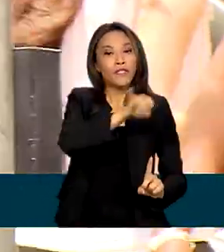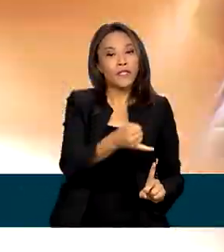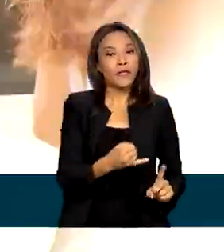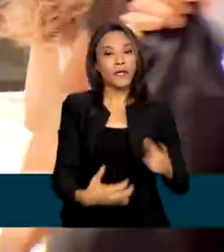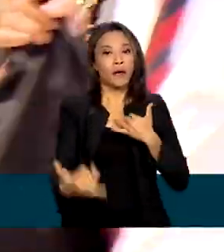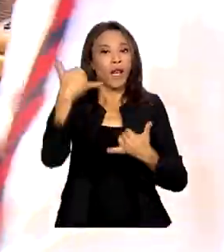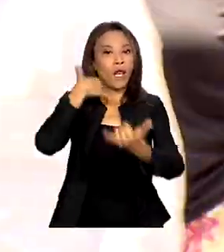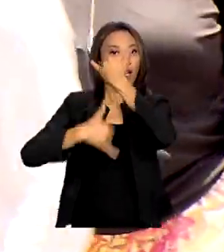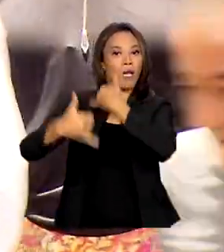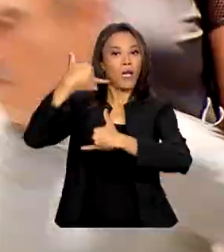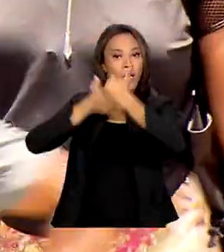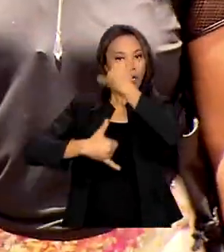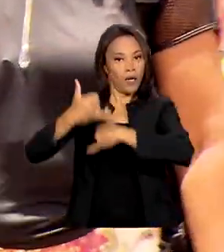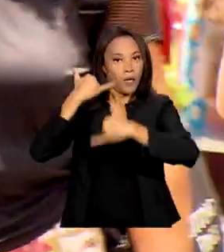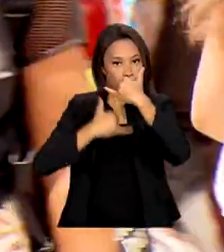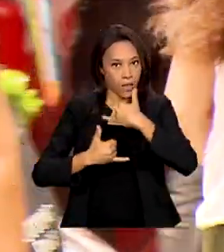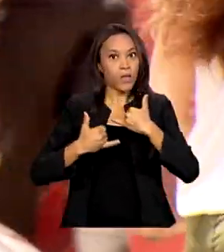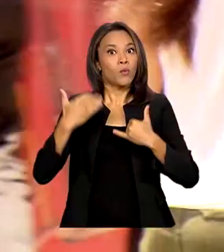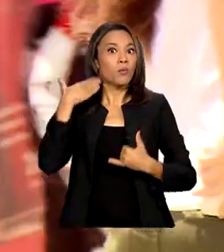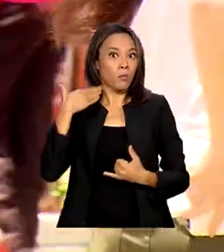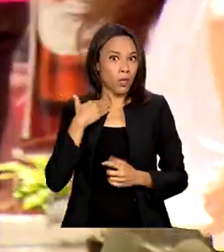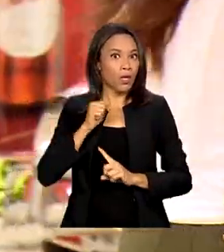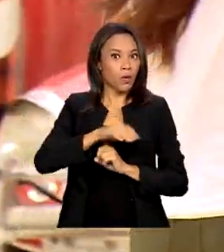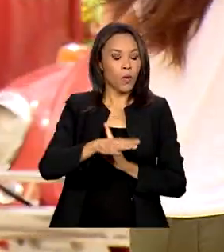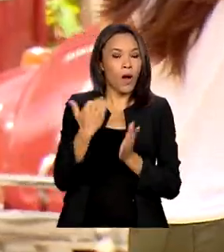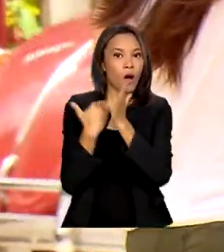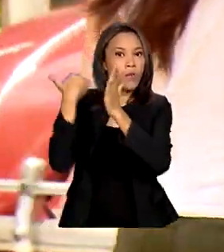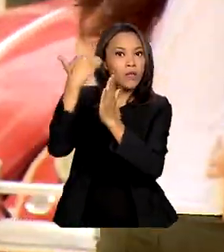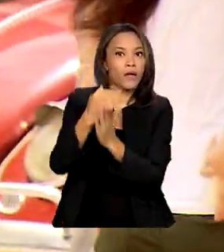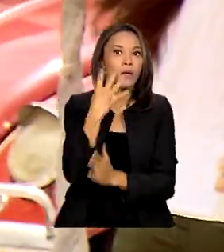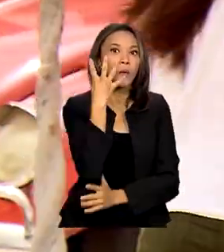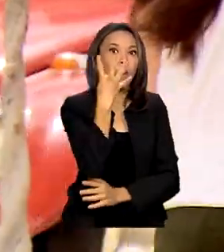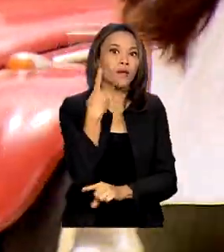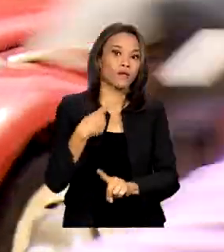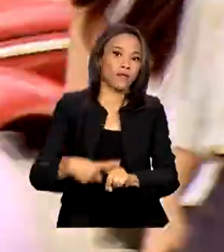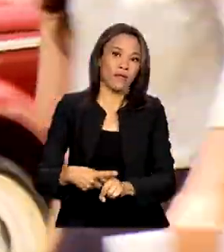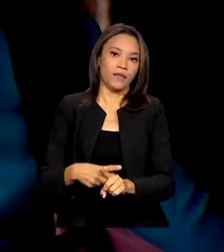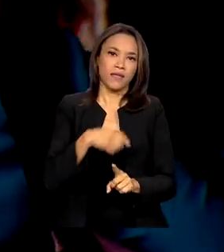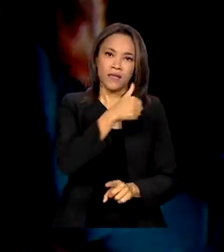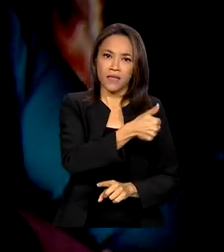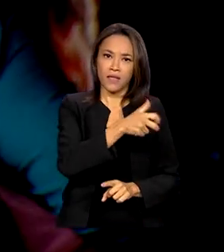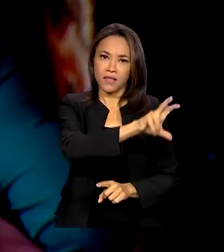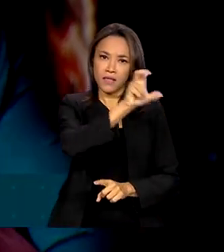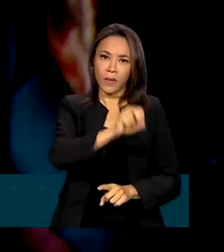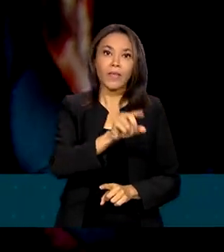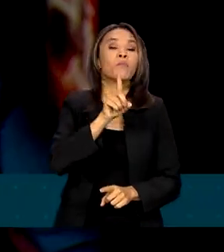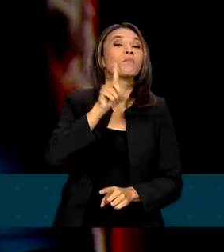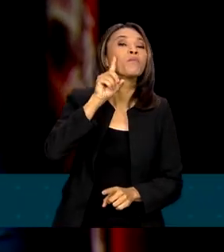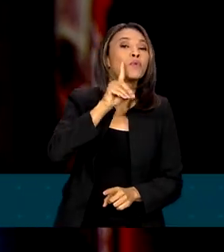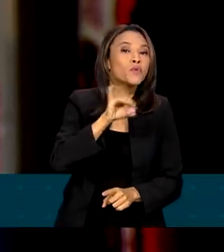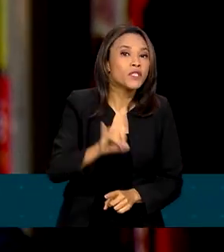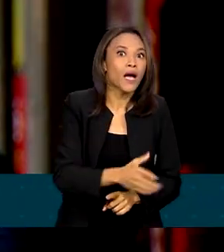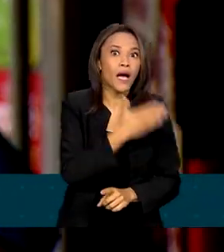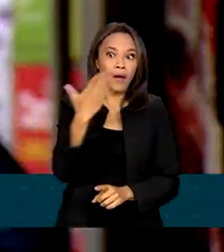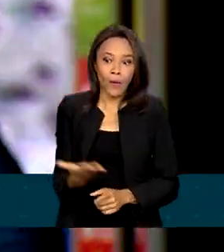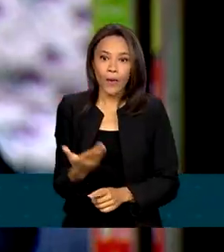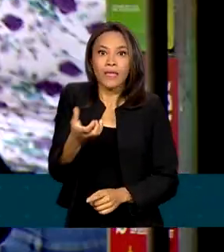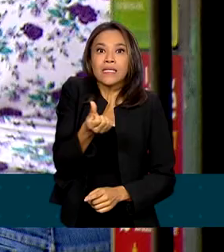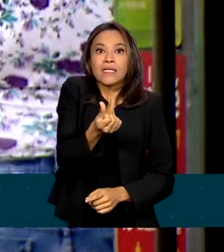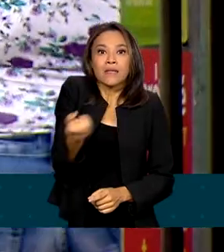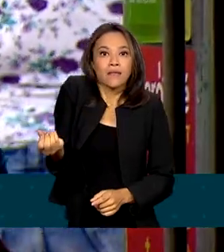para o canal de atendimento do banco aumentaram quatro vezes. De 150 por dia, passaram para 600.